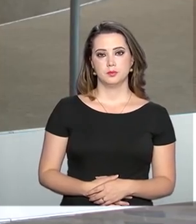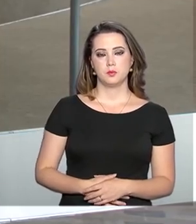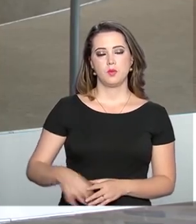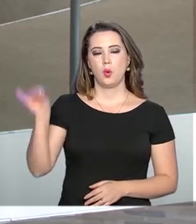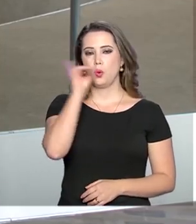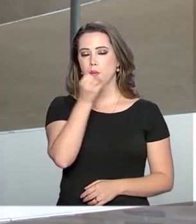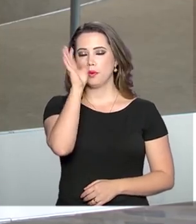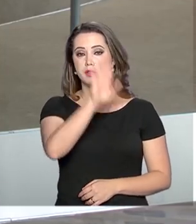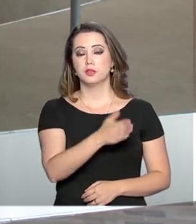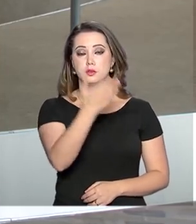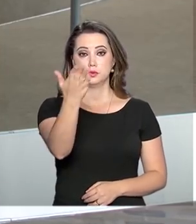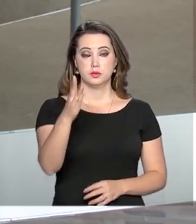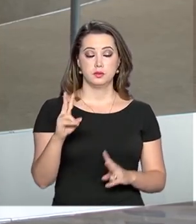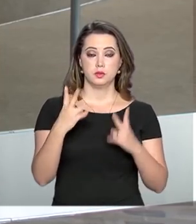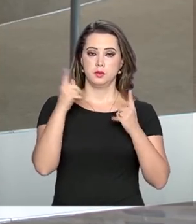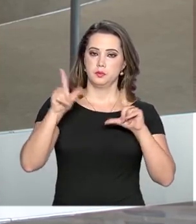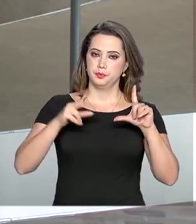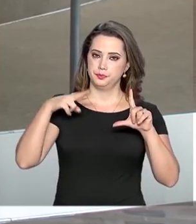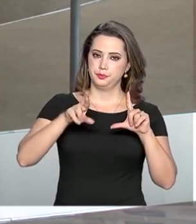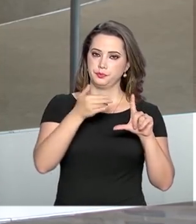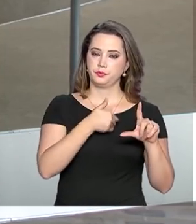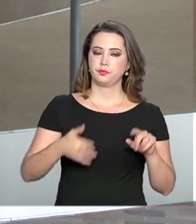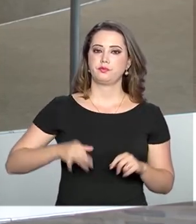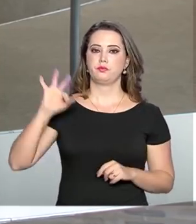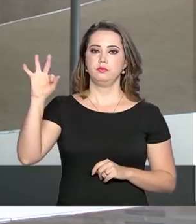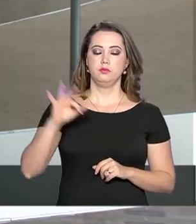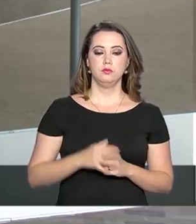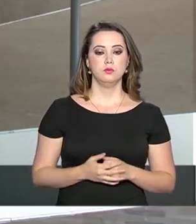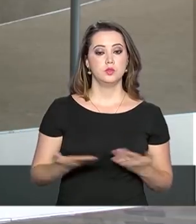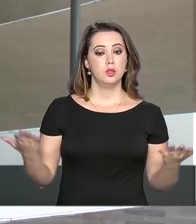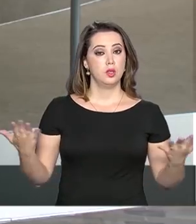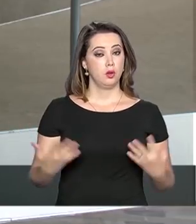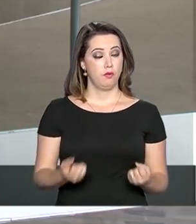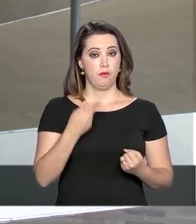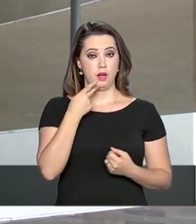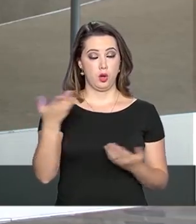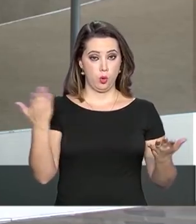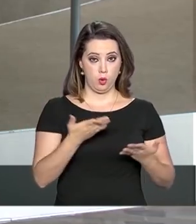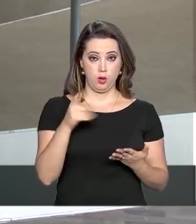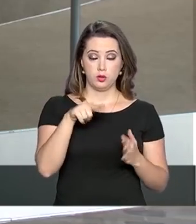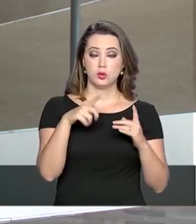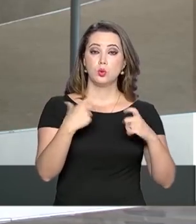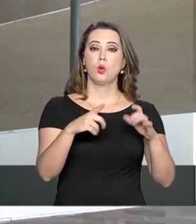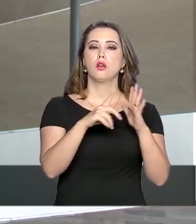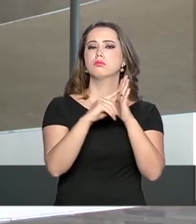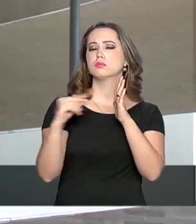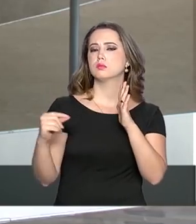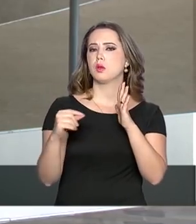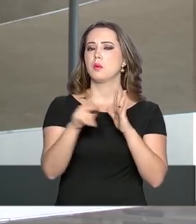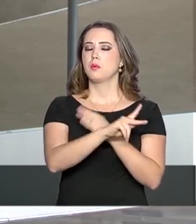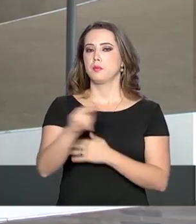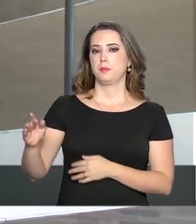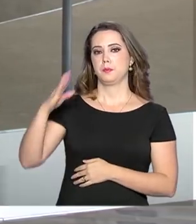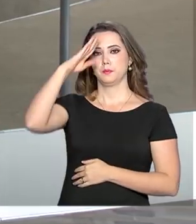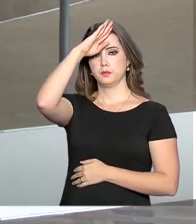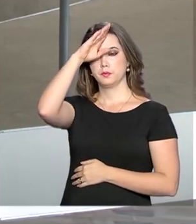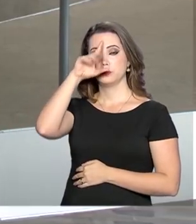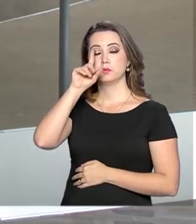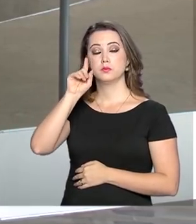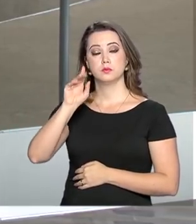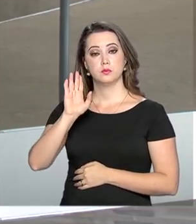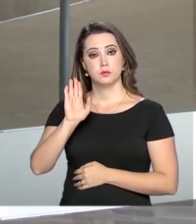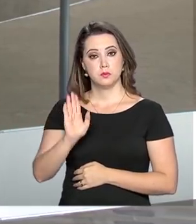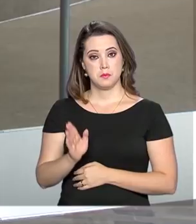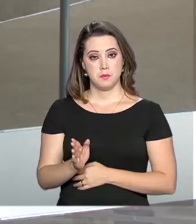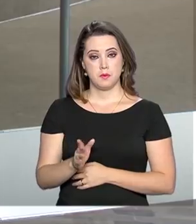Boa tarde para você que acompanha a NBR, a TV do Governo Federal. Eu falo ao vivo do Palácio do Planalto, de onde o presidente da República, Jair